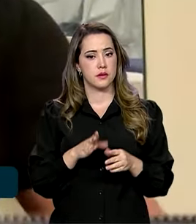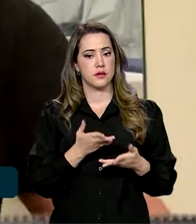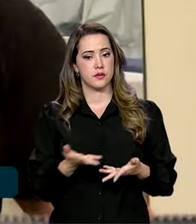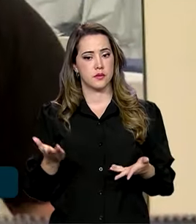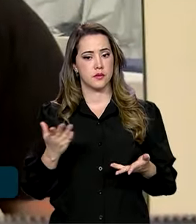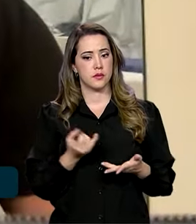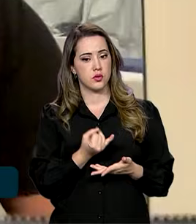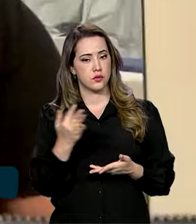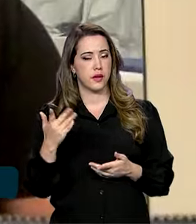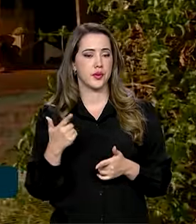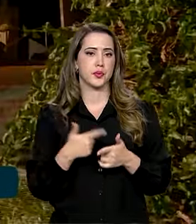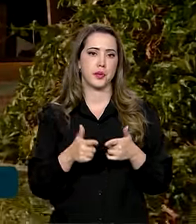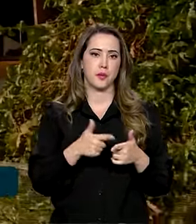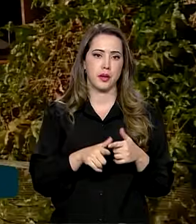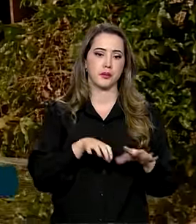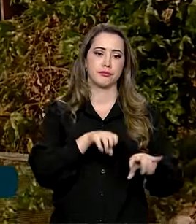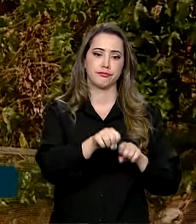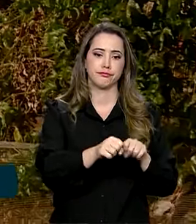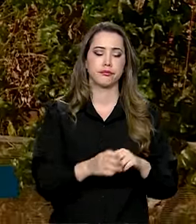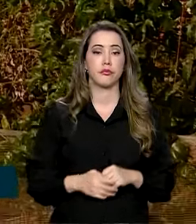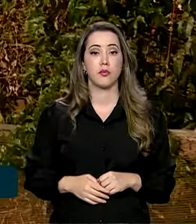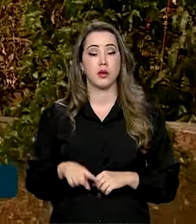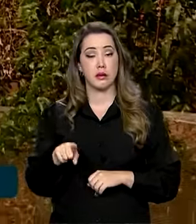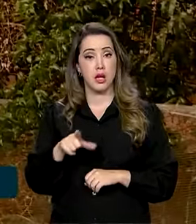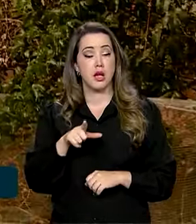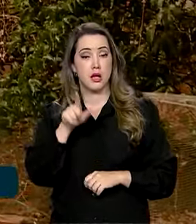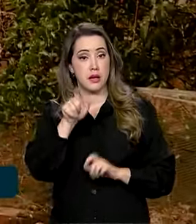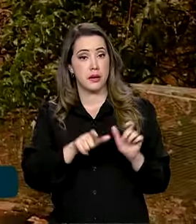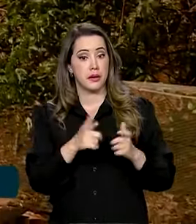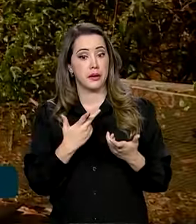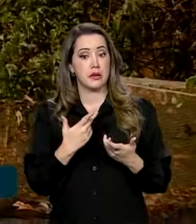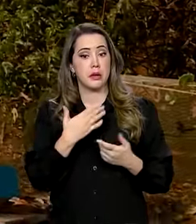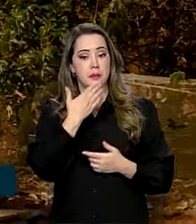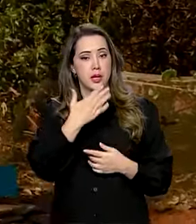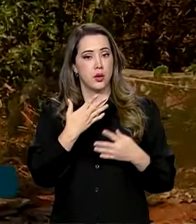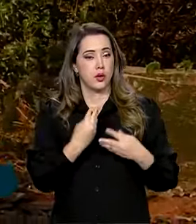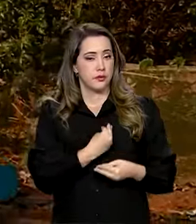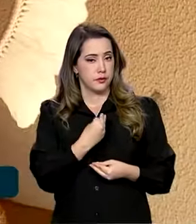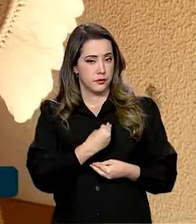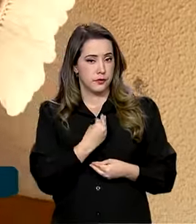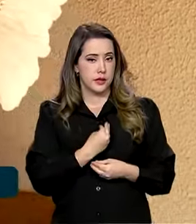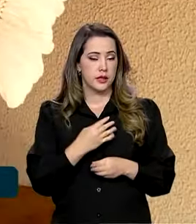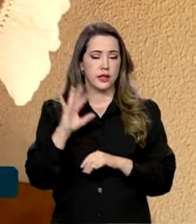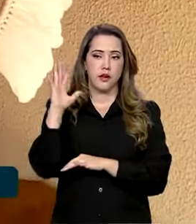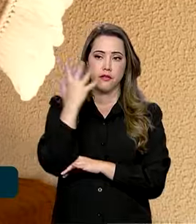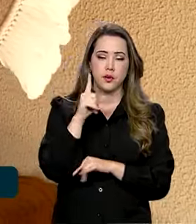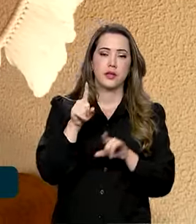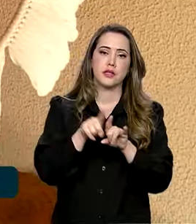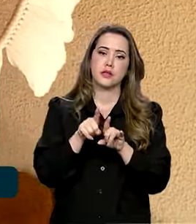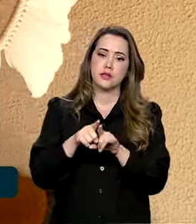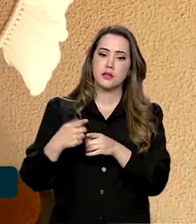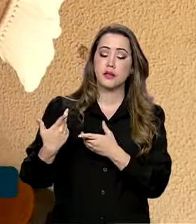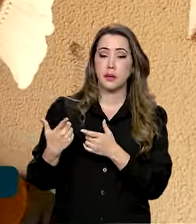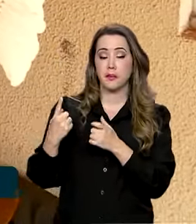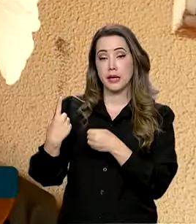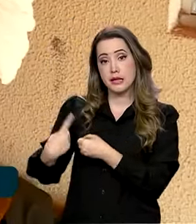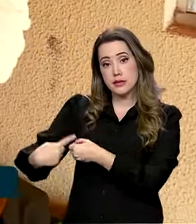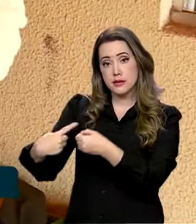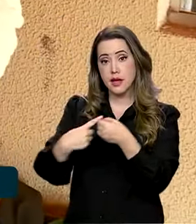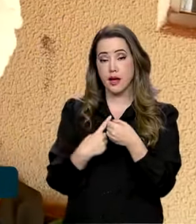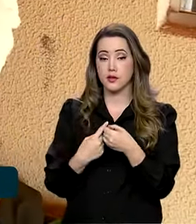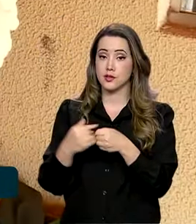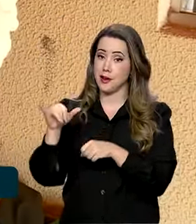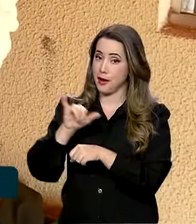vários ataques. E não é só na floresta que há demandas por melhor qualidade de vida. Em plena capital federal, os povos